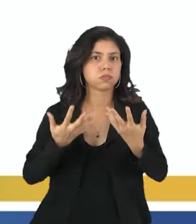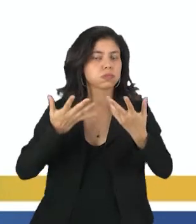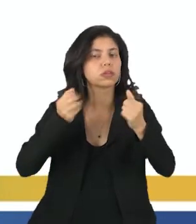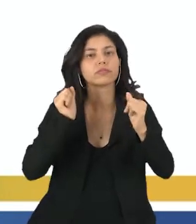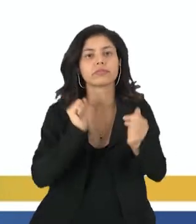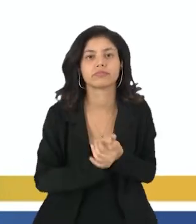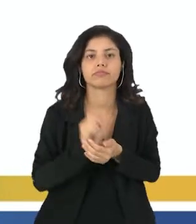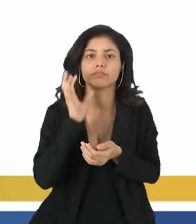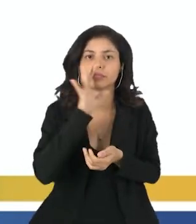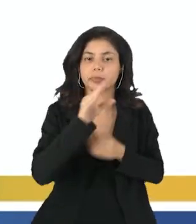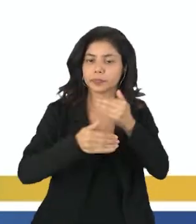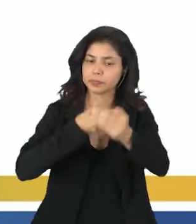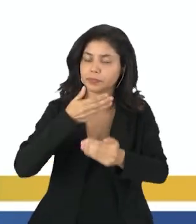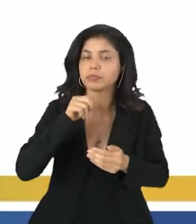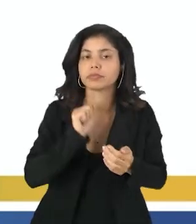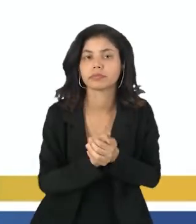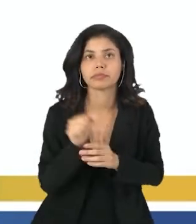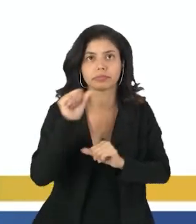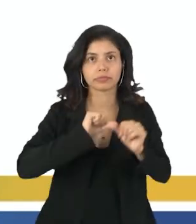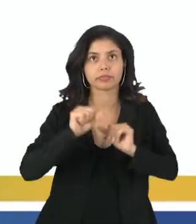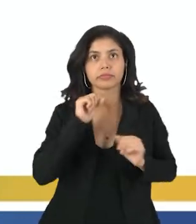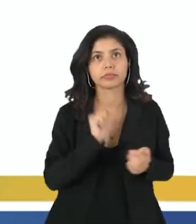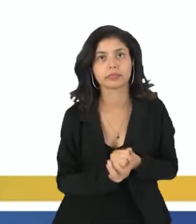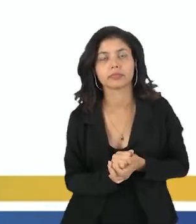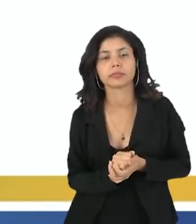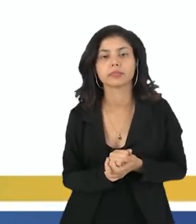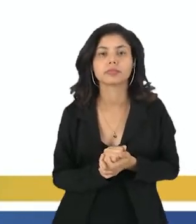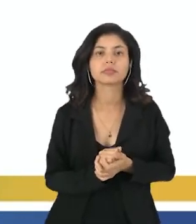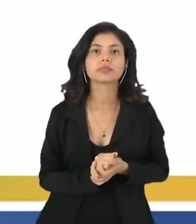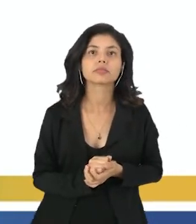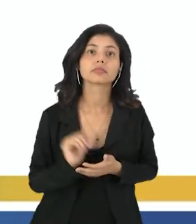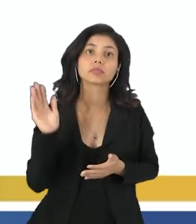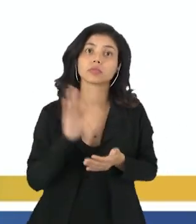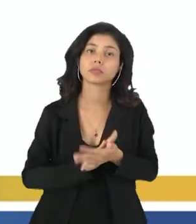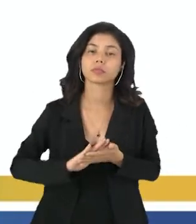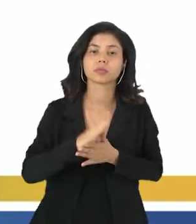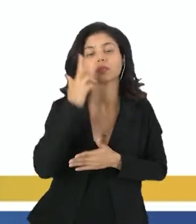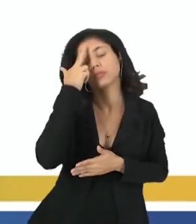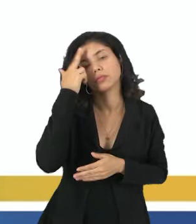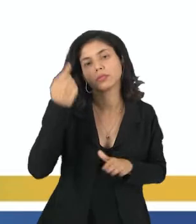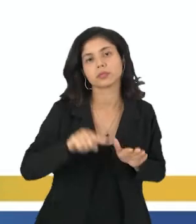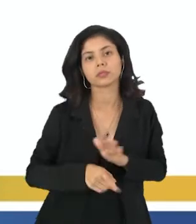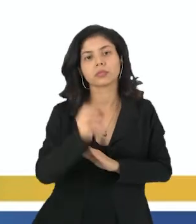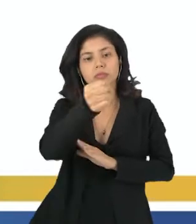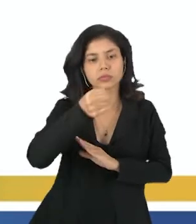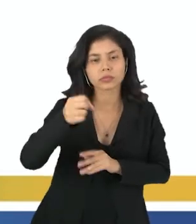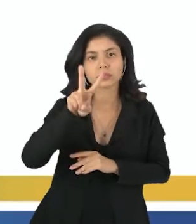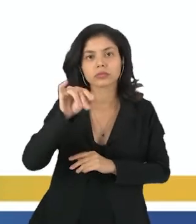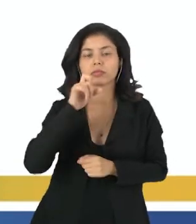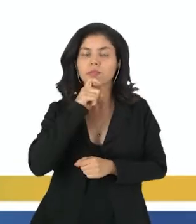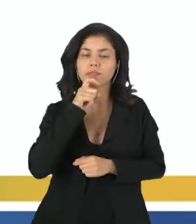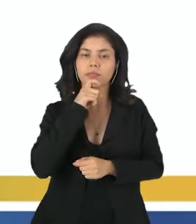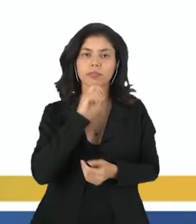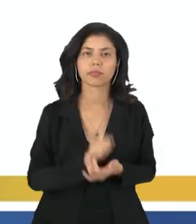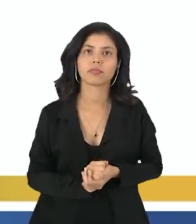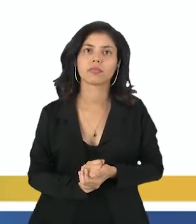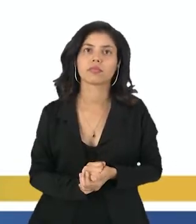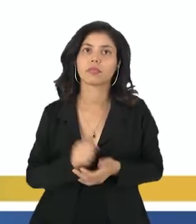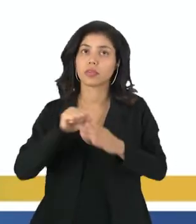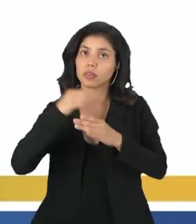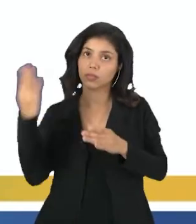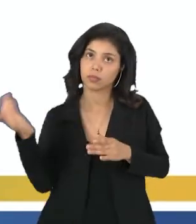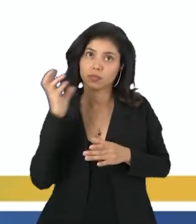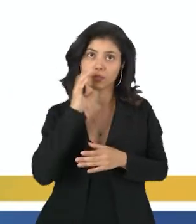faz esse processo de forma invertida. Que naturalmente dentro da geladeira sempre vai ficar mais gelado. Mas